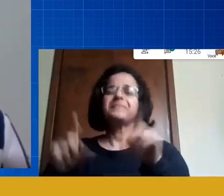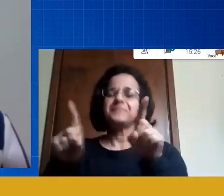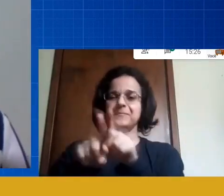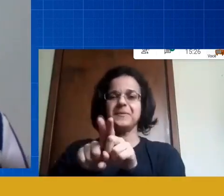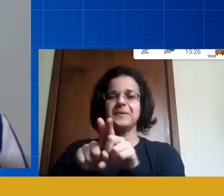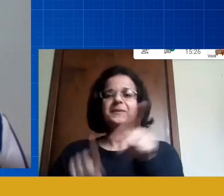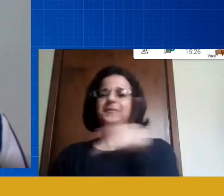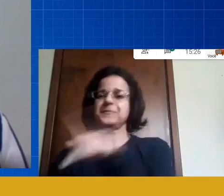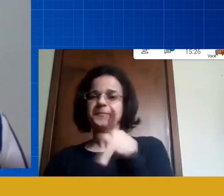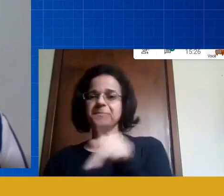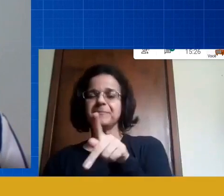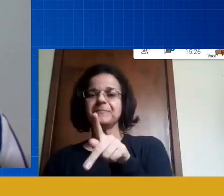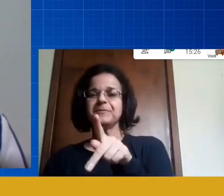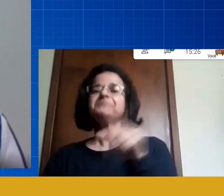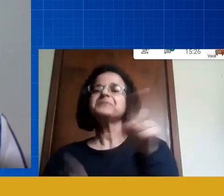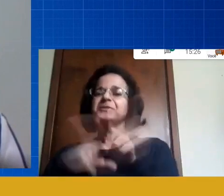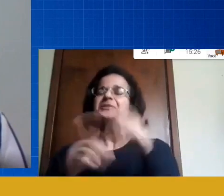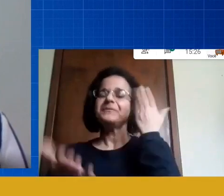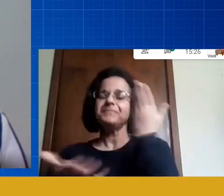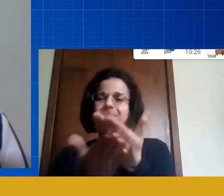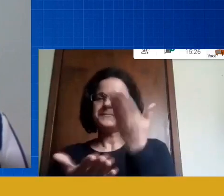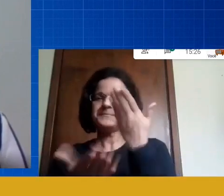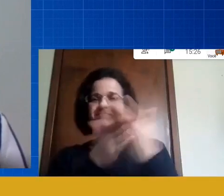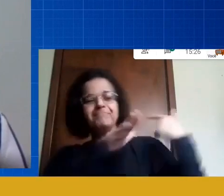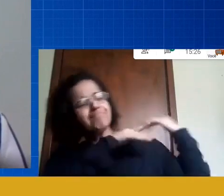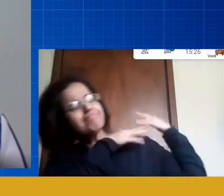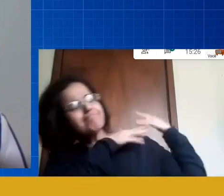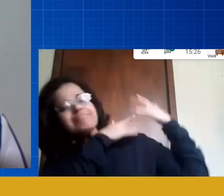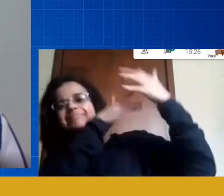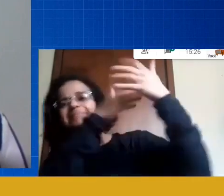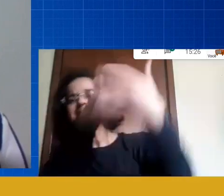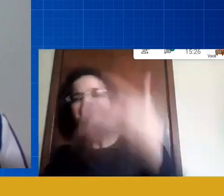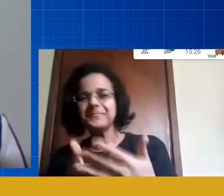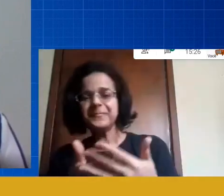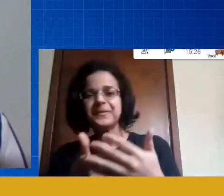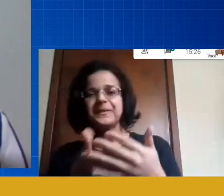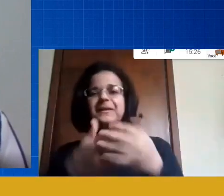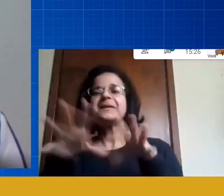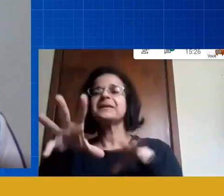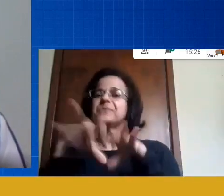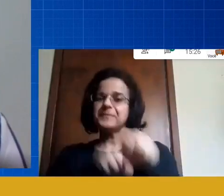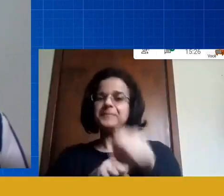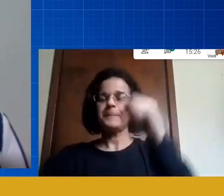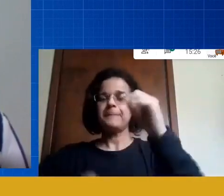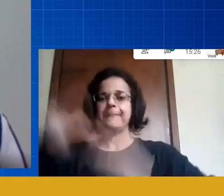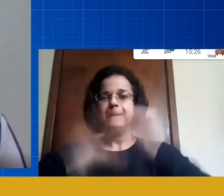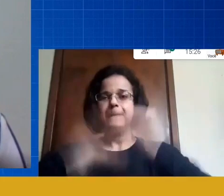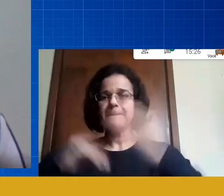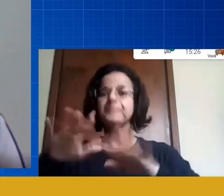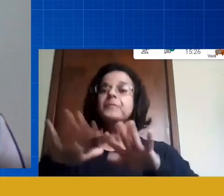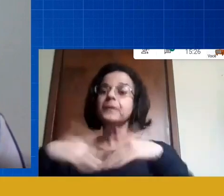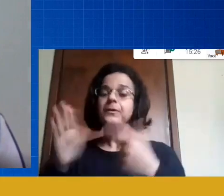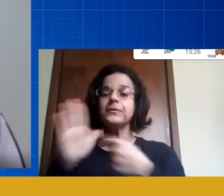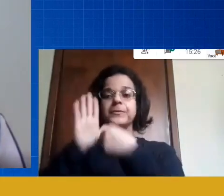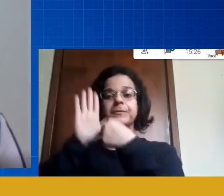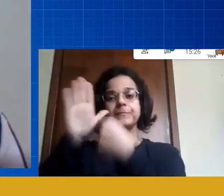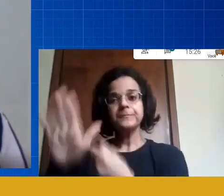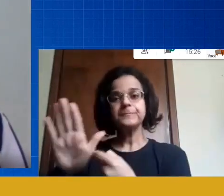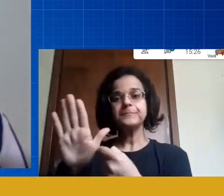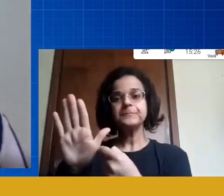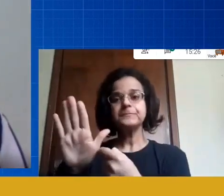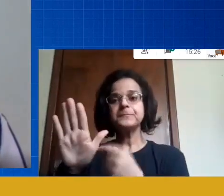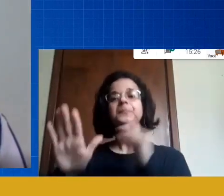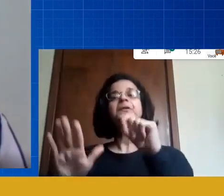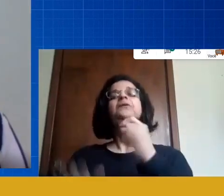nós estudamos durante o contexto da nossa graduação formação profissional vamos trazer o que é uma vivência